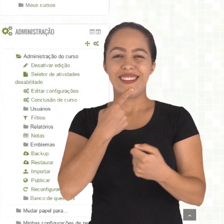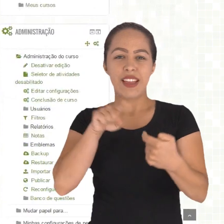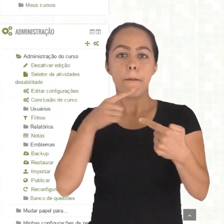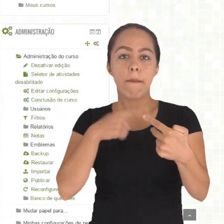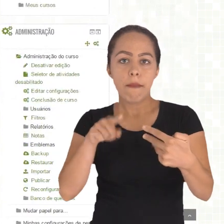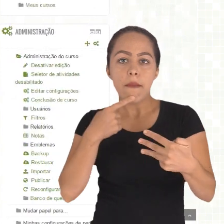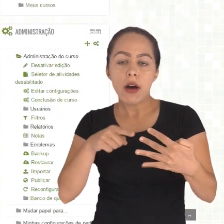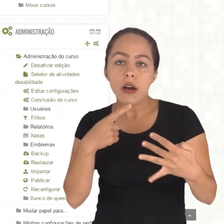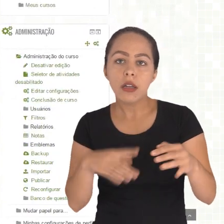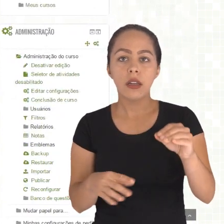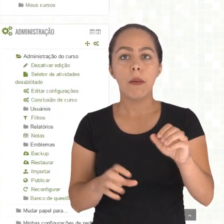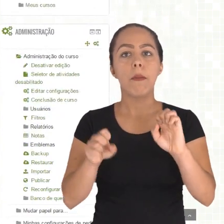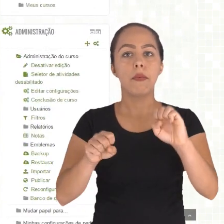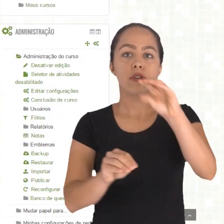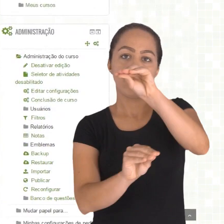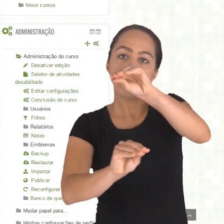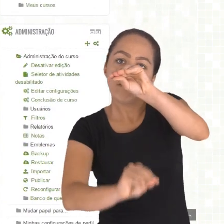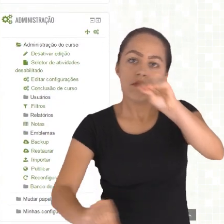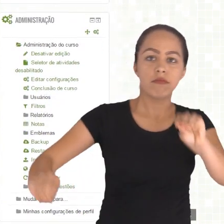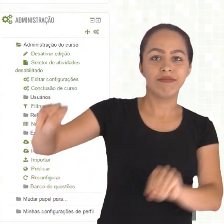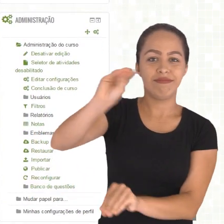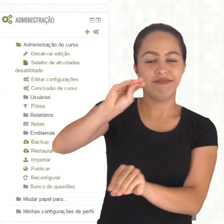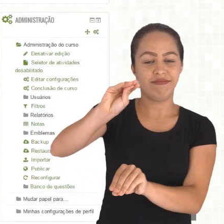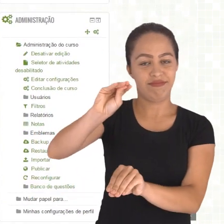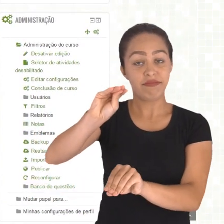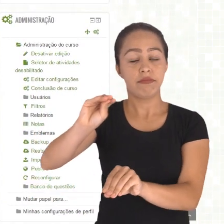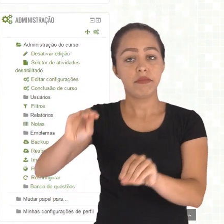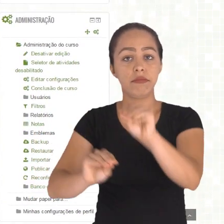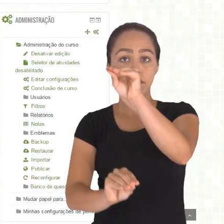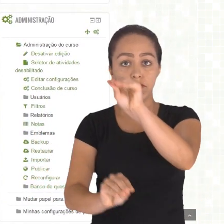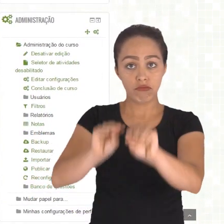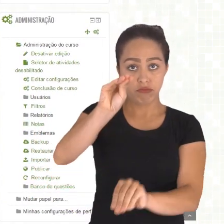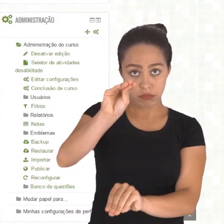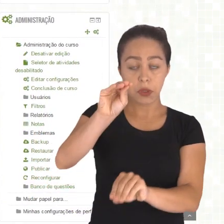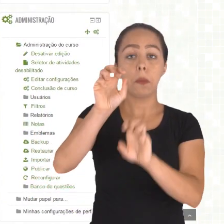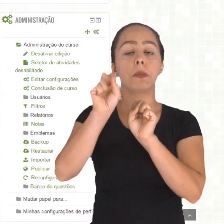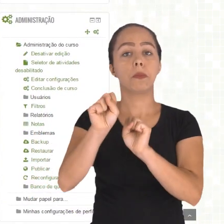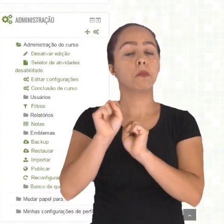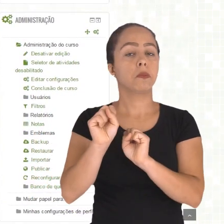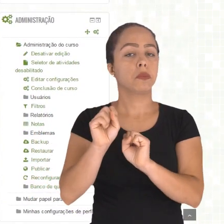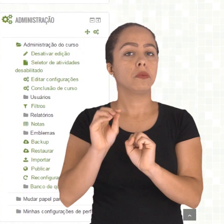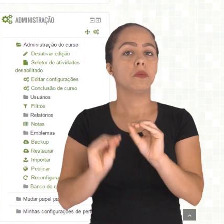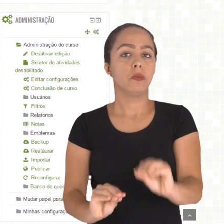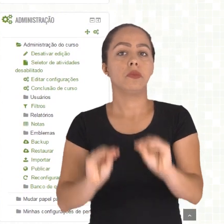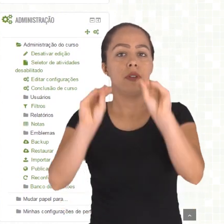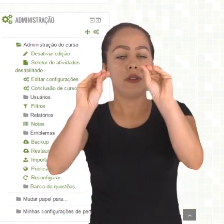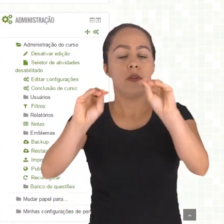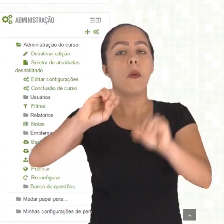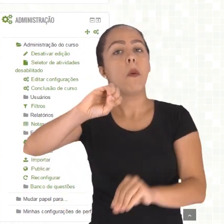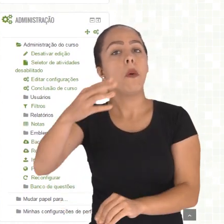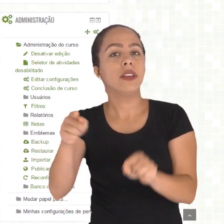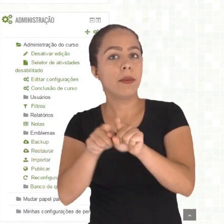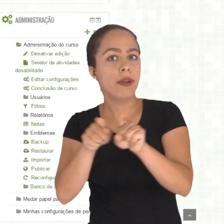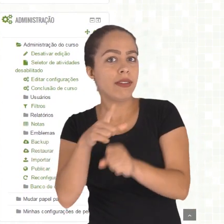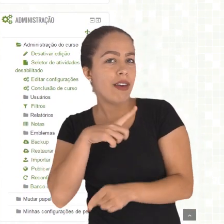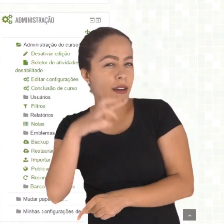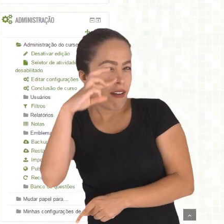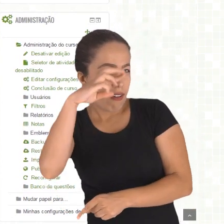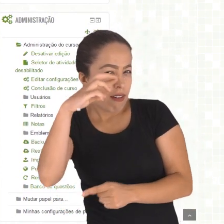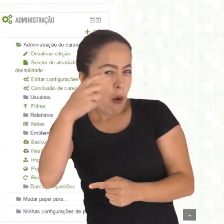a semana. Veja aqui que é muito fácil mover a semana. Outra opção que você tem também é de